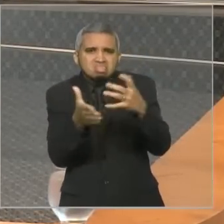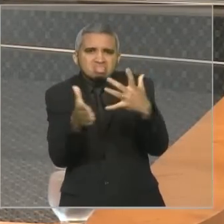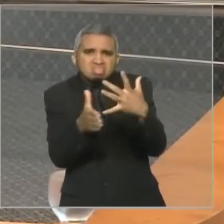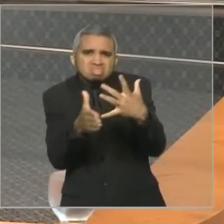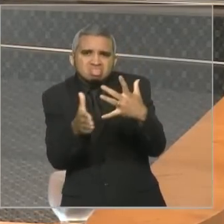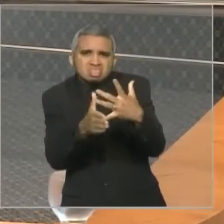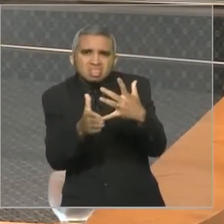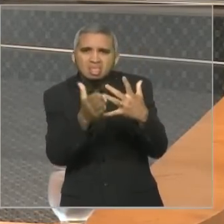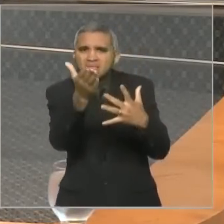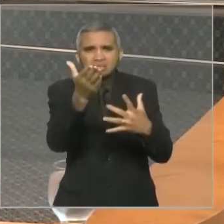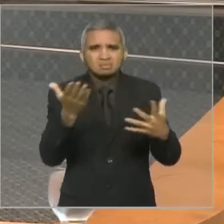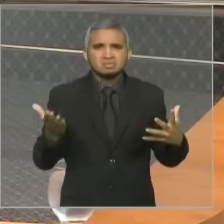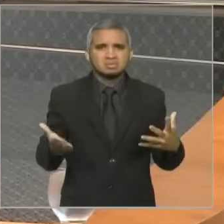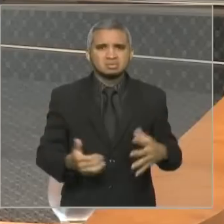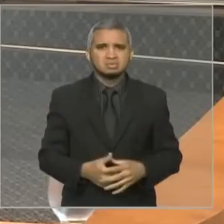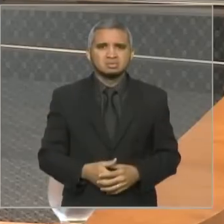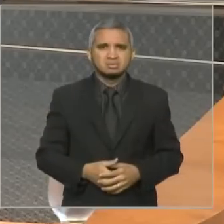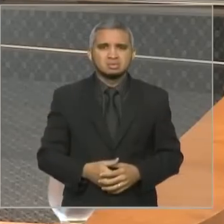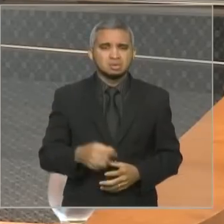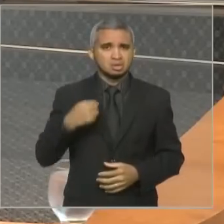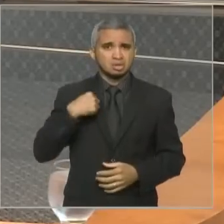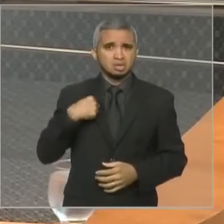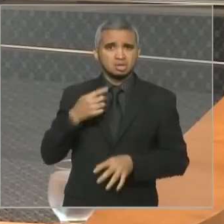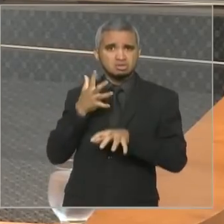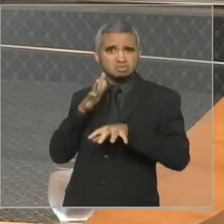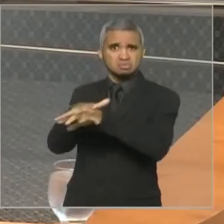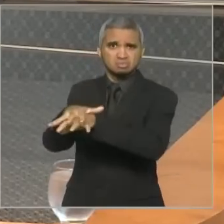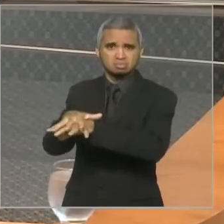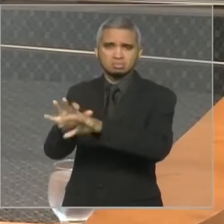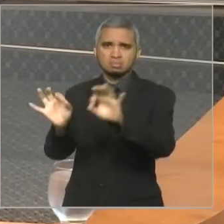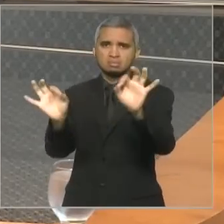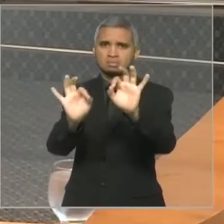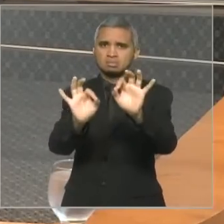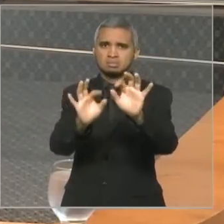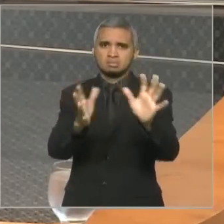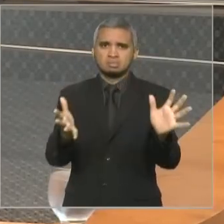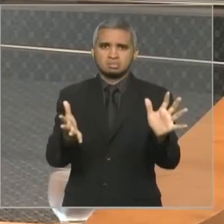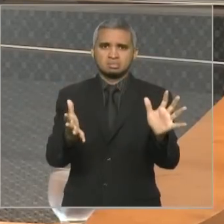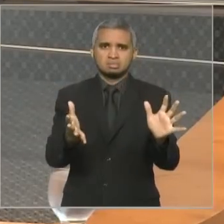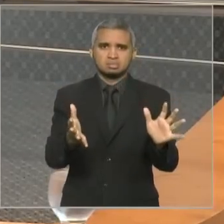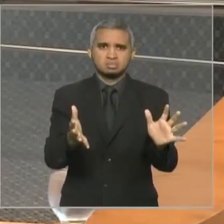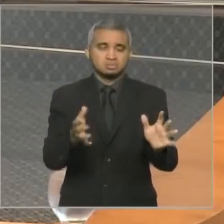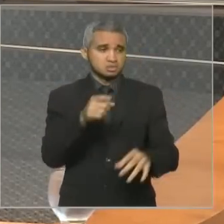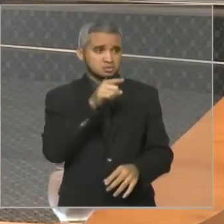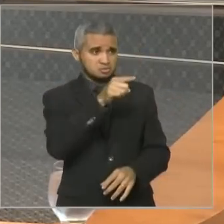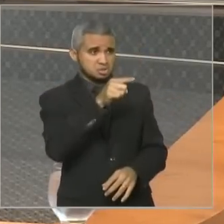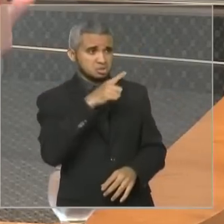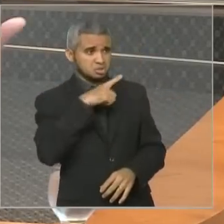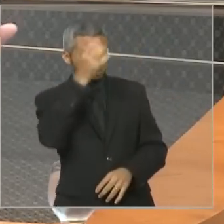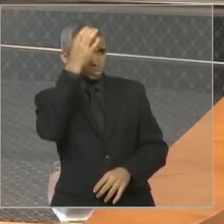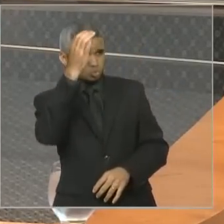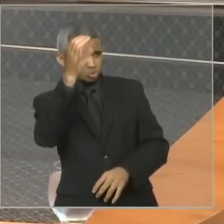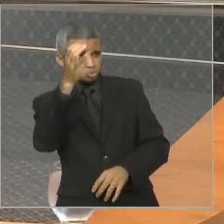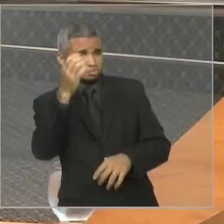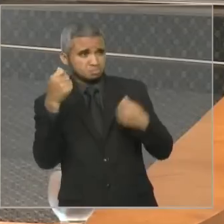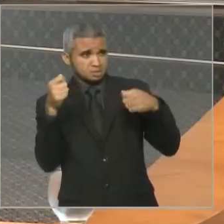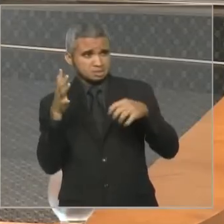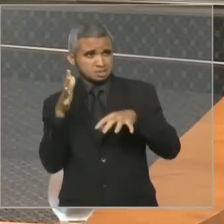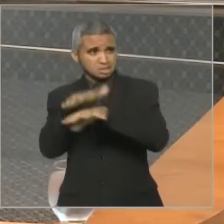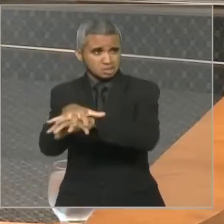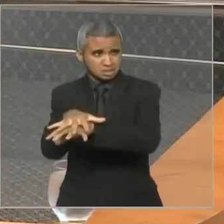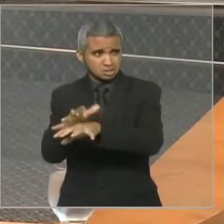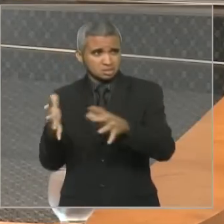seu pensamento. Eu não lhe ofendi. O senhor tem tanta cultura que precisa ofender as pessoas para poder se prevalecer. O senhor